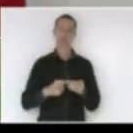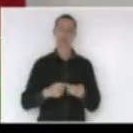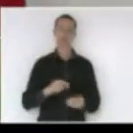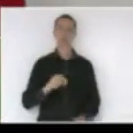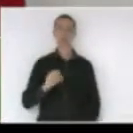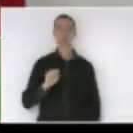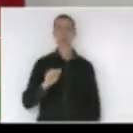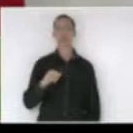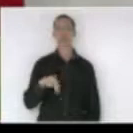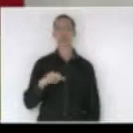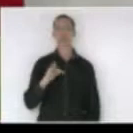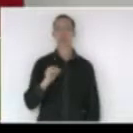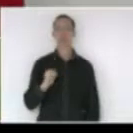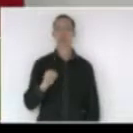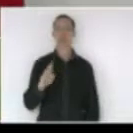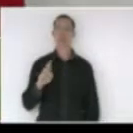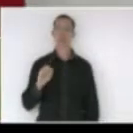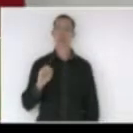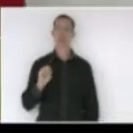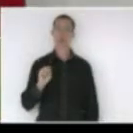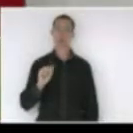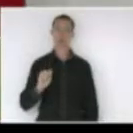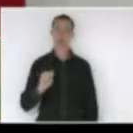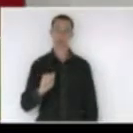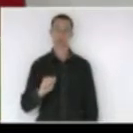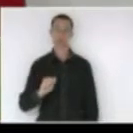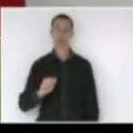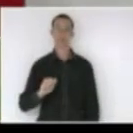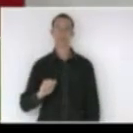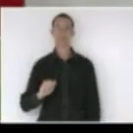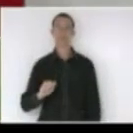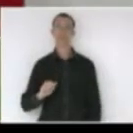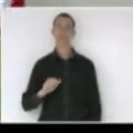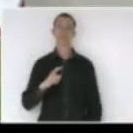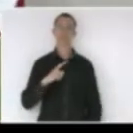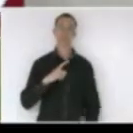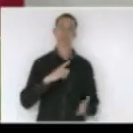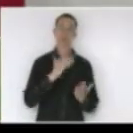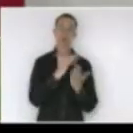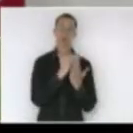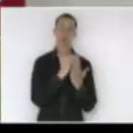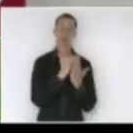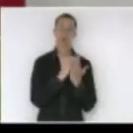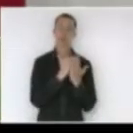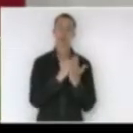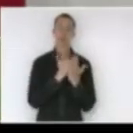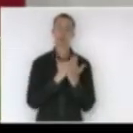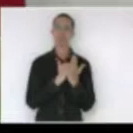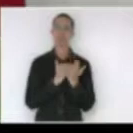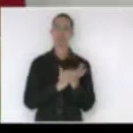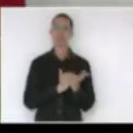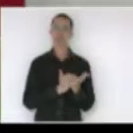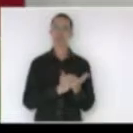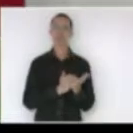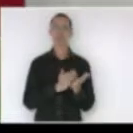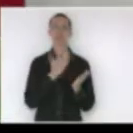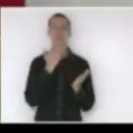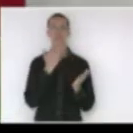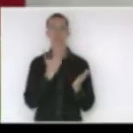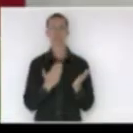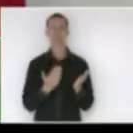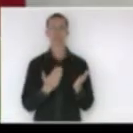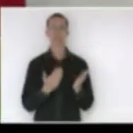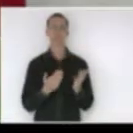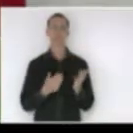Lima onde tem elencado uma série de proposições